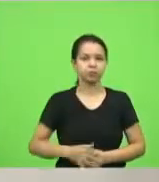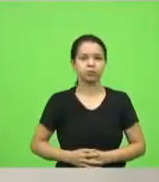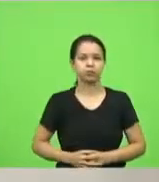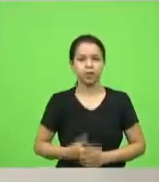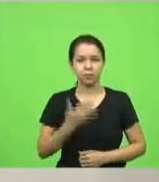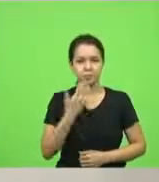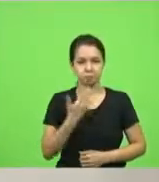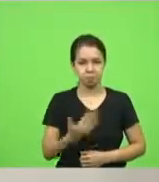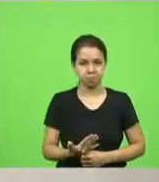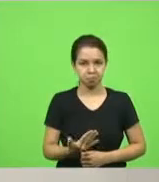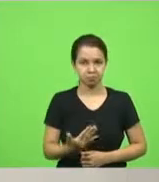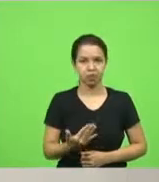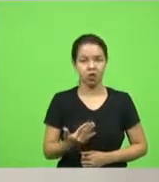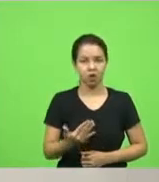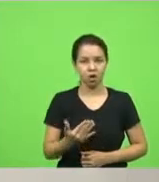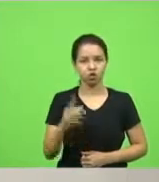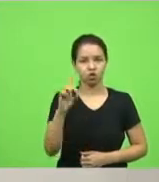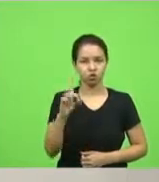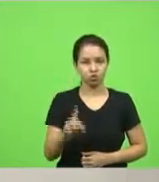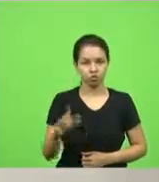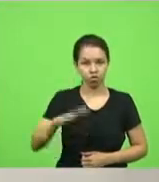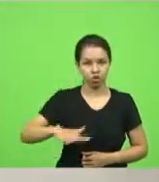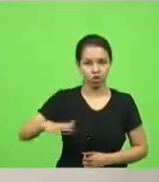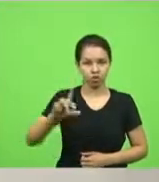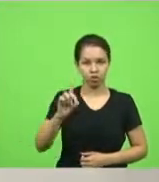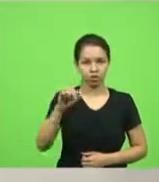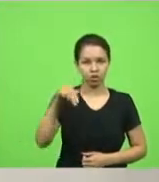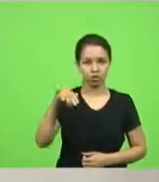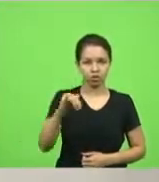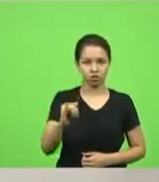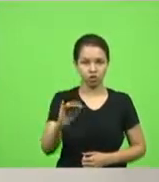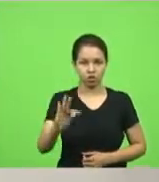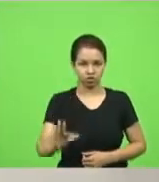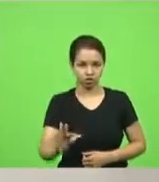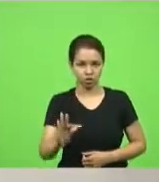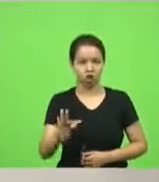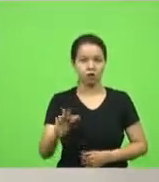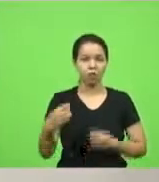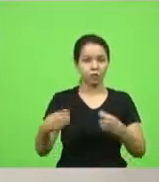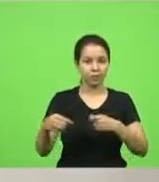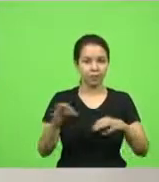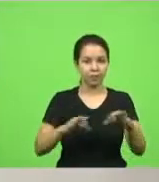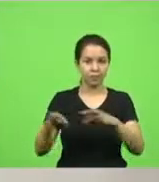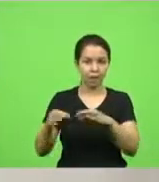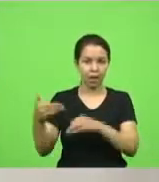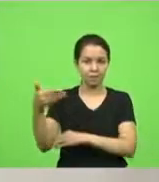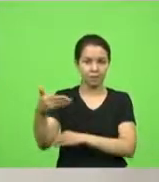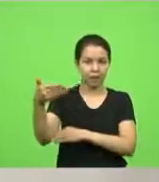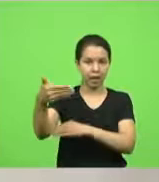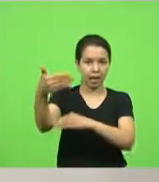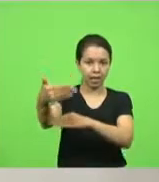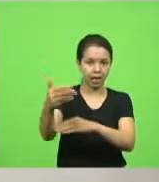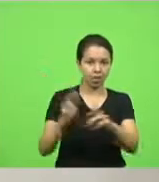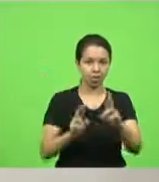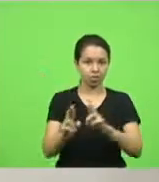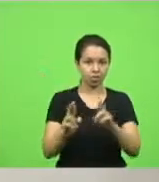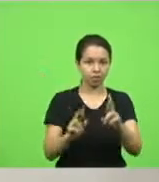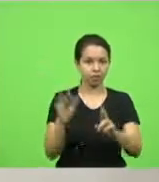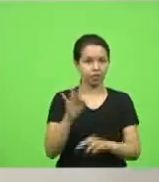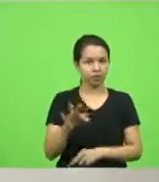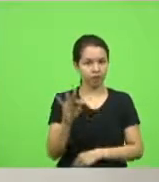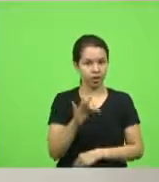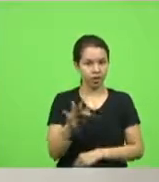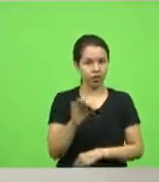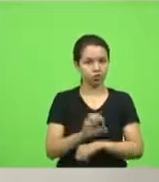ao diretor-geral do DENIT para que sejam instaladas placas ao longo das rodovias federais localizadas no Estado de Santa Catarina,